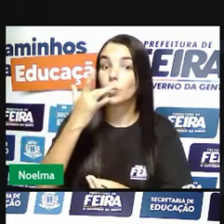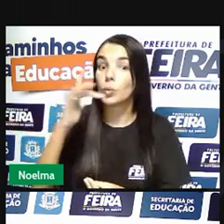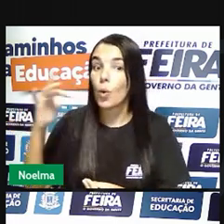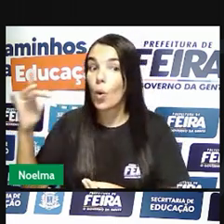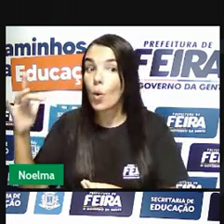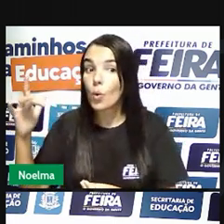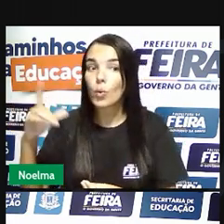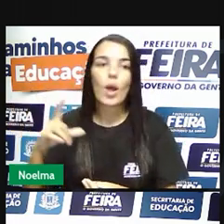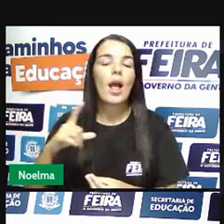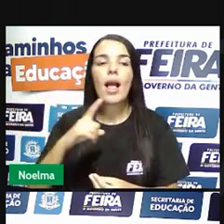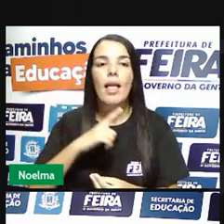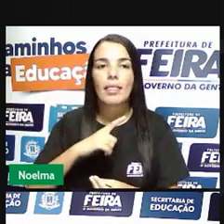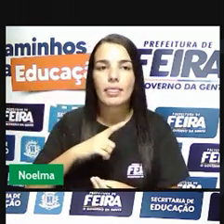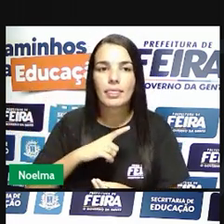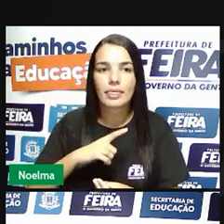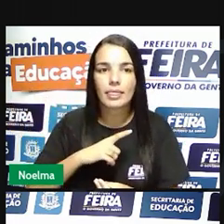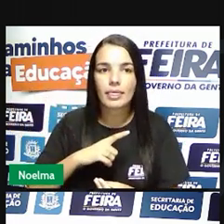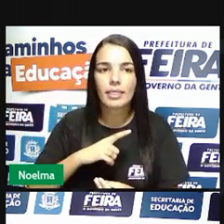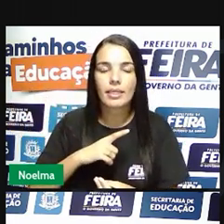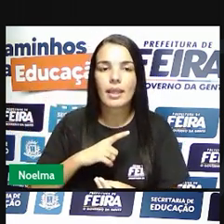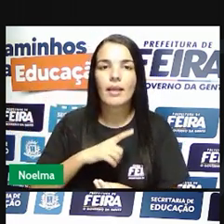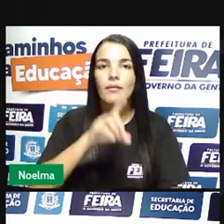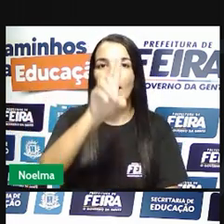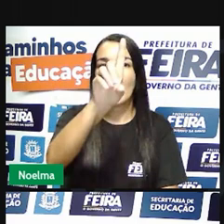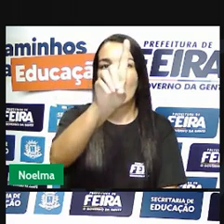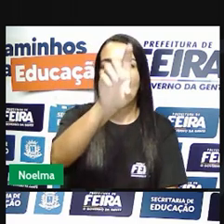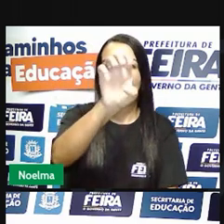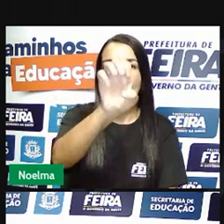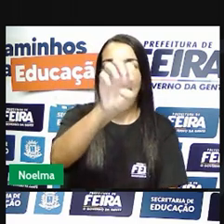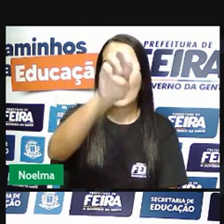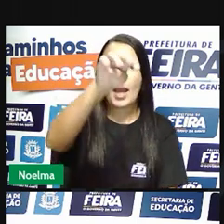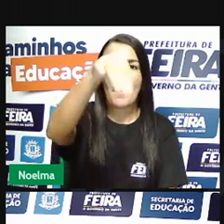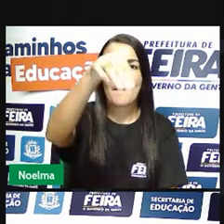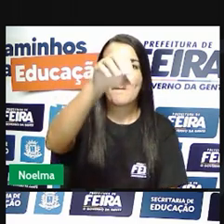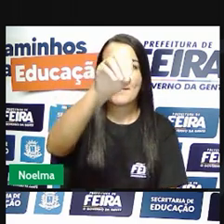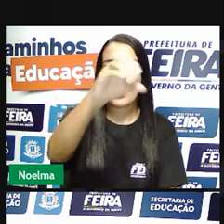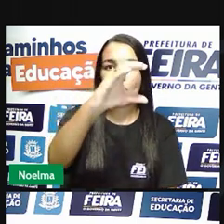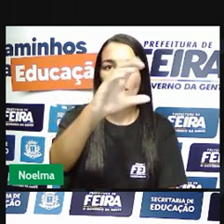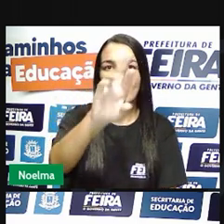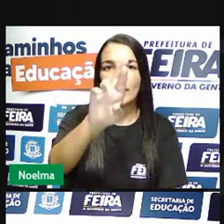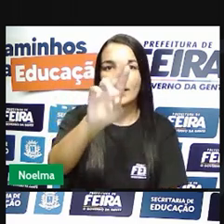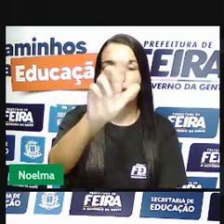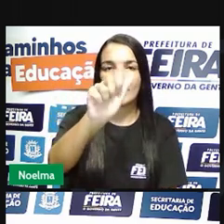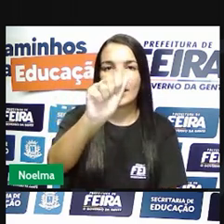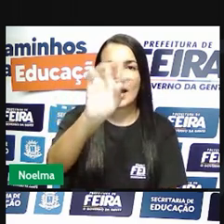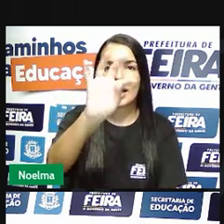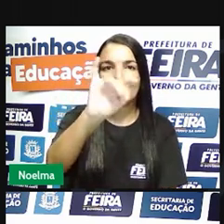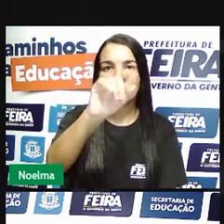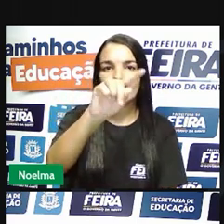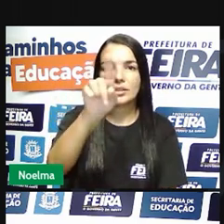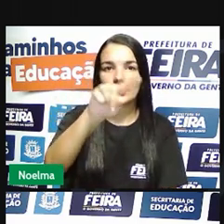ouro, né? Nesse período econômico, havia uma maior democratização.